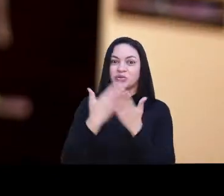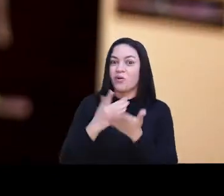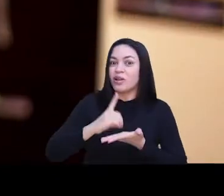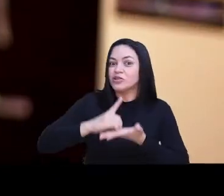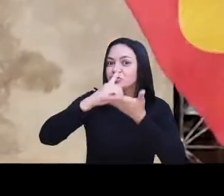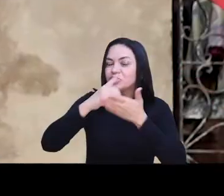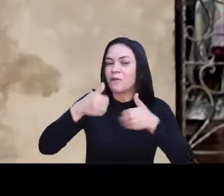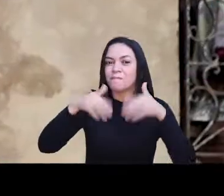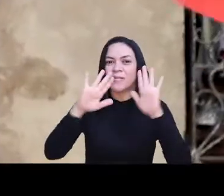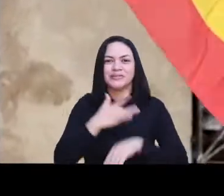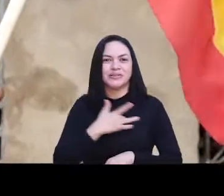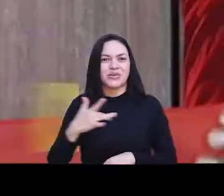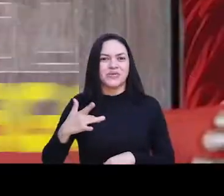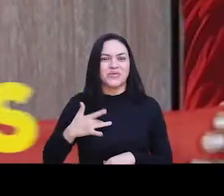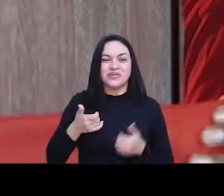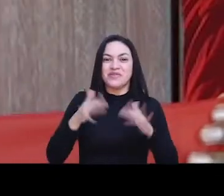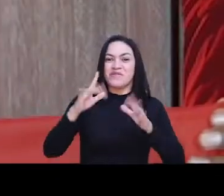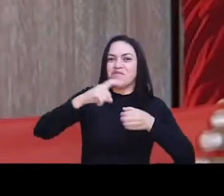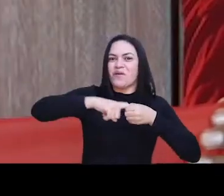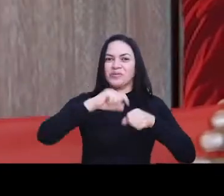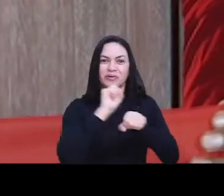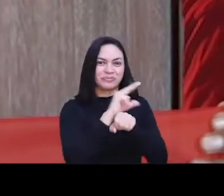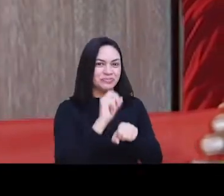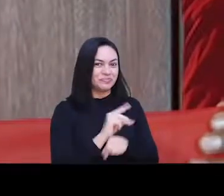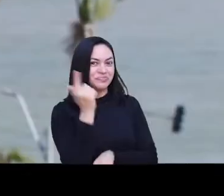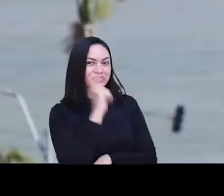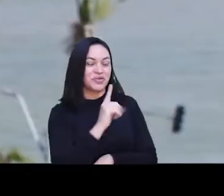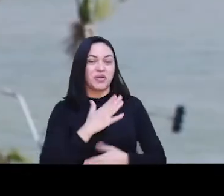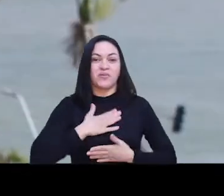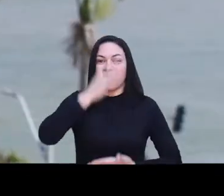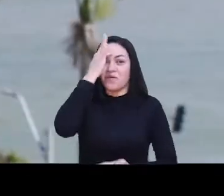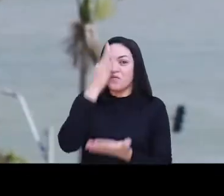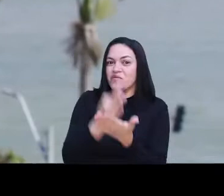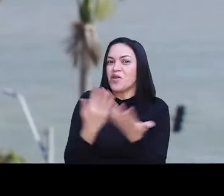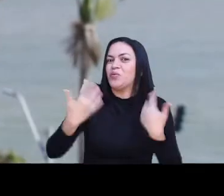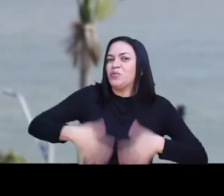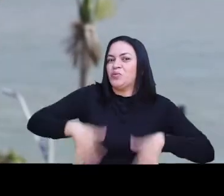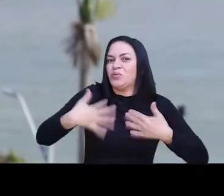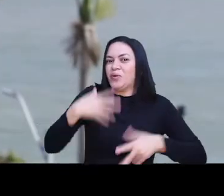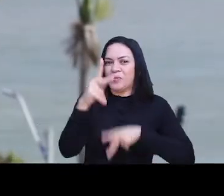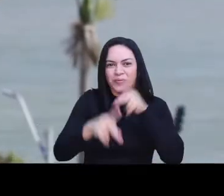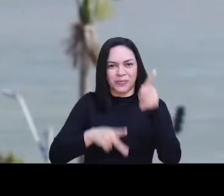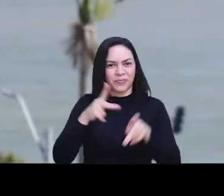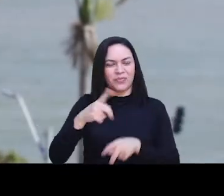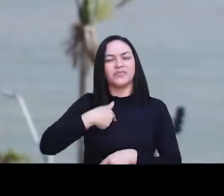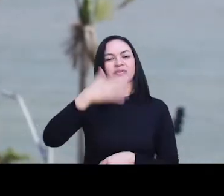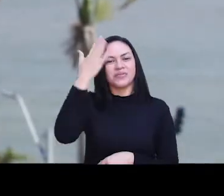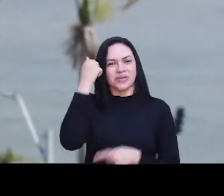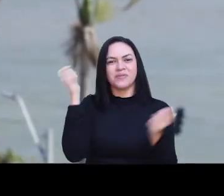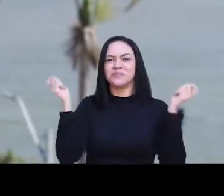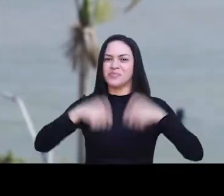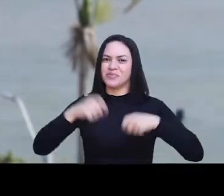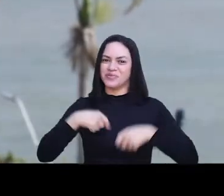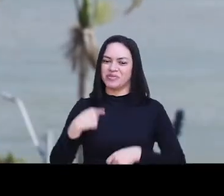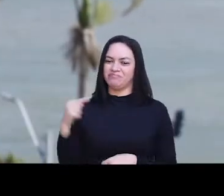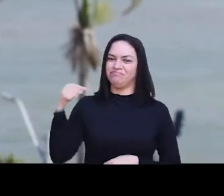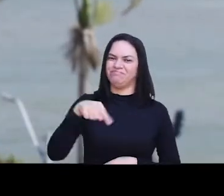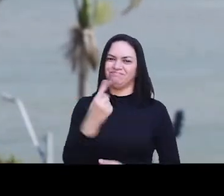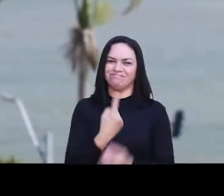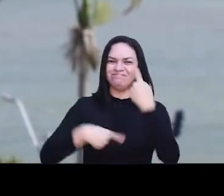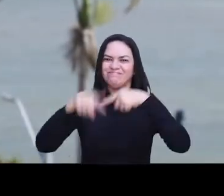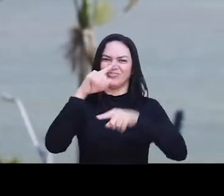escolas dignas. Mais saúde. E a retomada dos empregos. Eu tenho uma fé imensa no nosso povo. E sei que é possível trazer